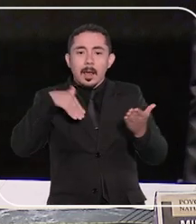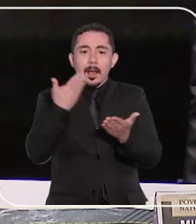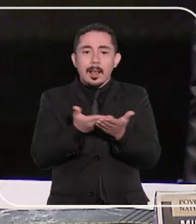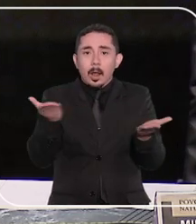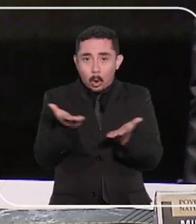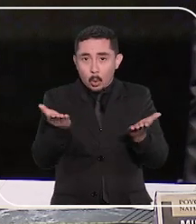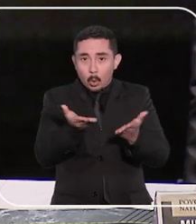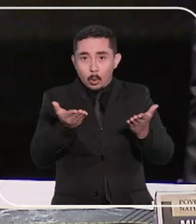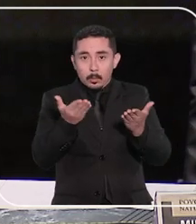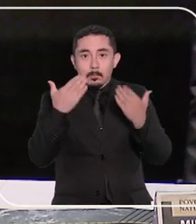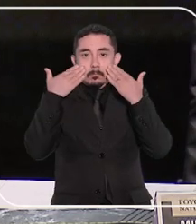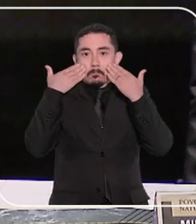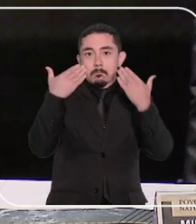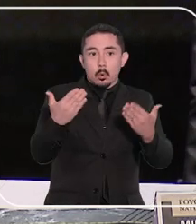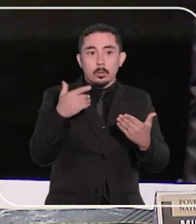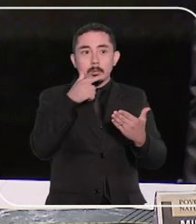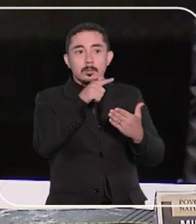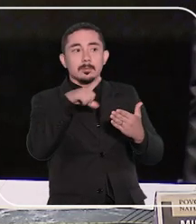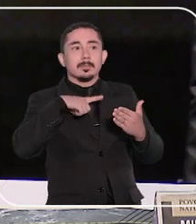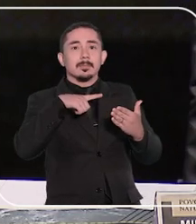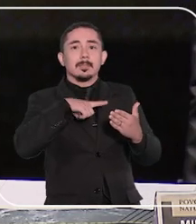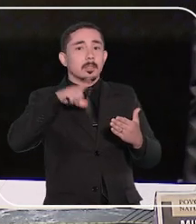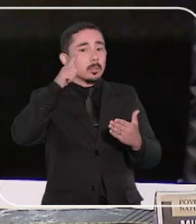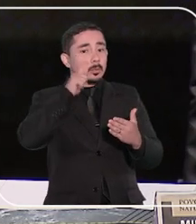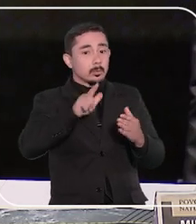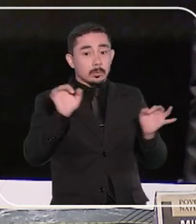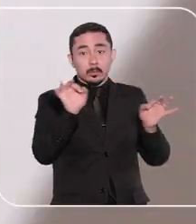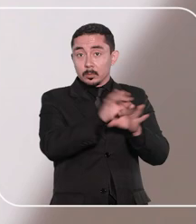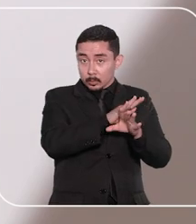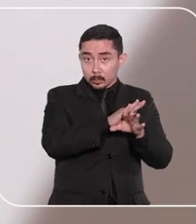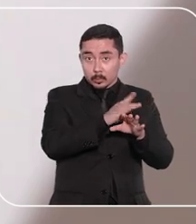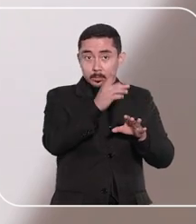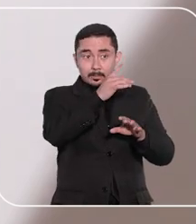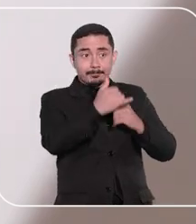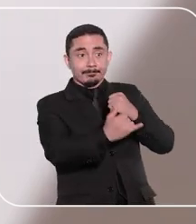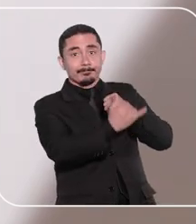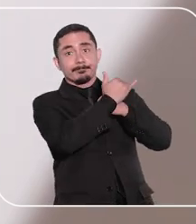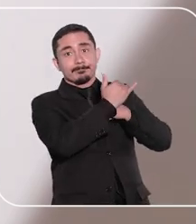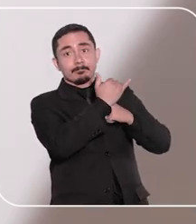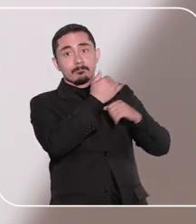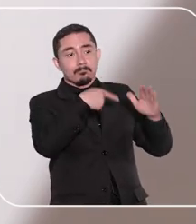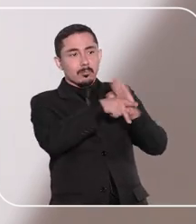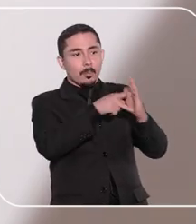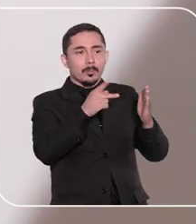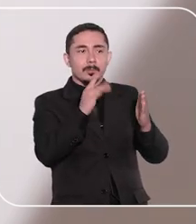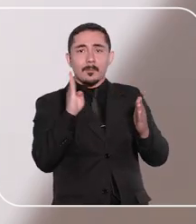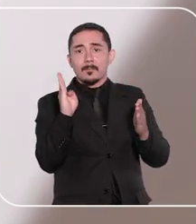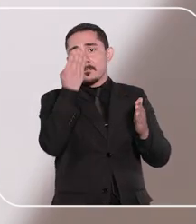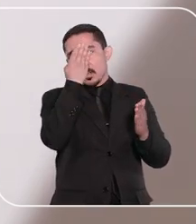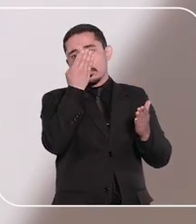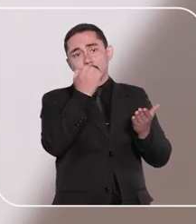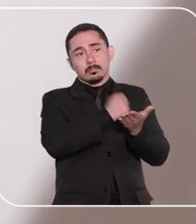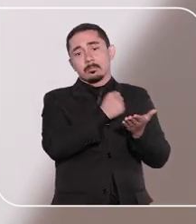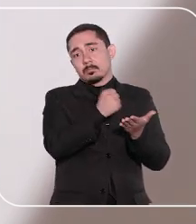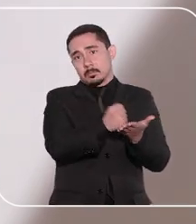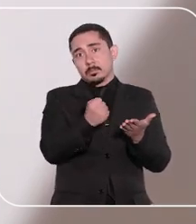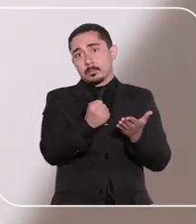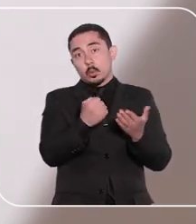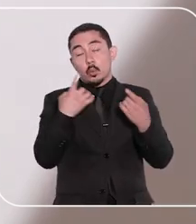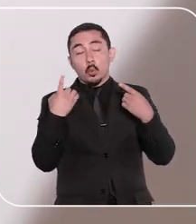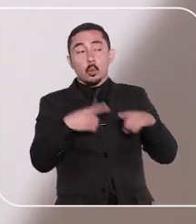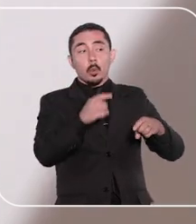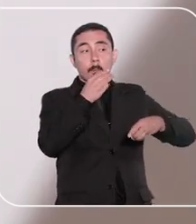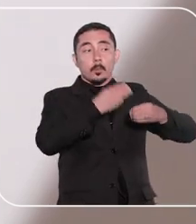apurados até o momento indicam a possível consumação de relevante prejuízo por fraudes licitatórias contra